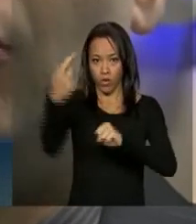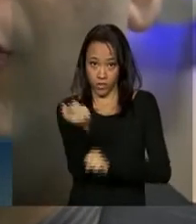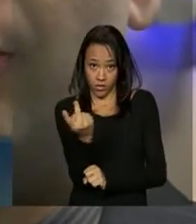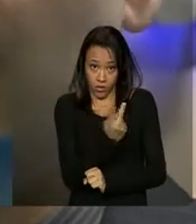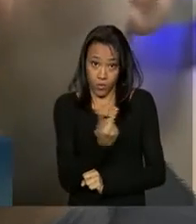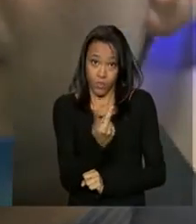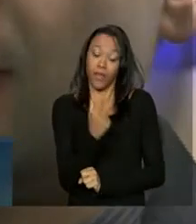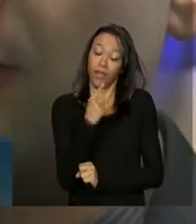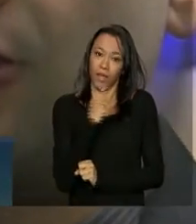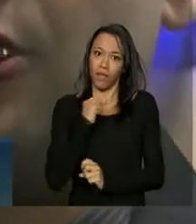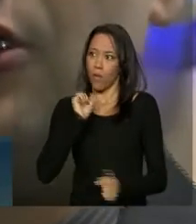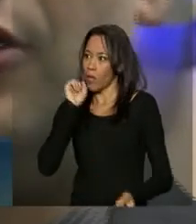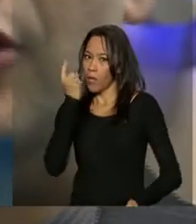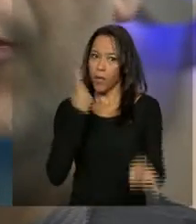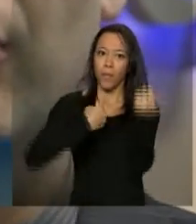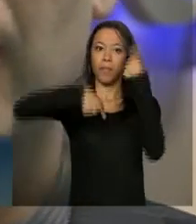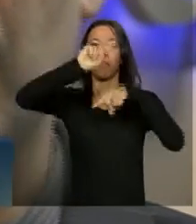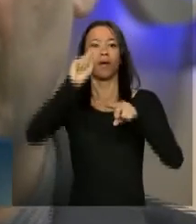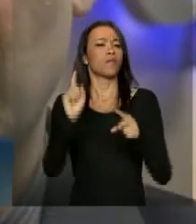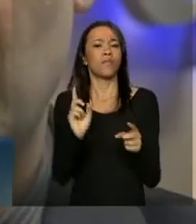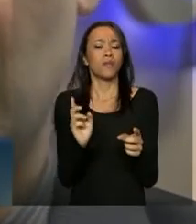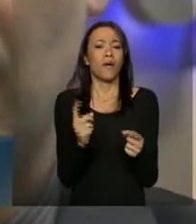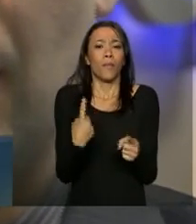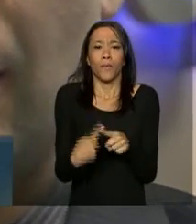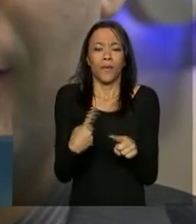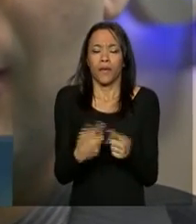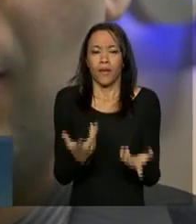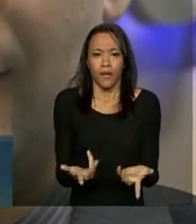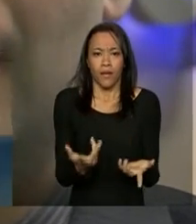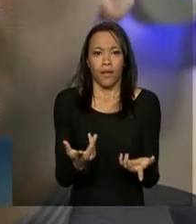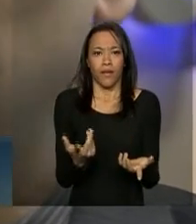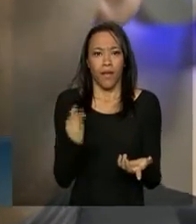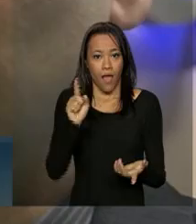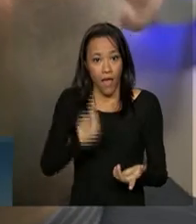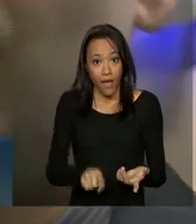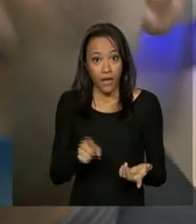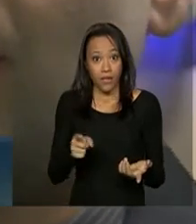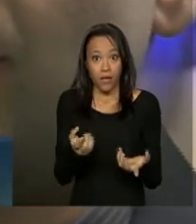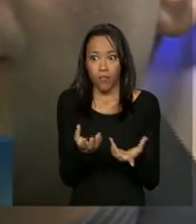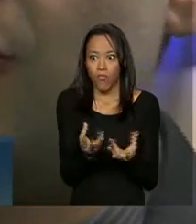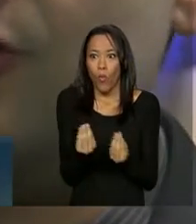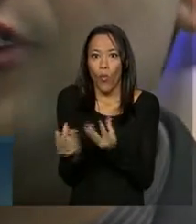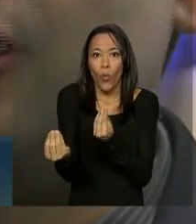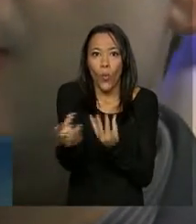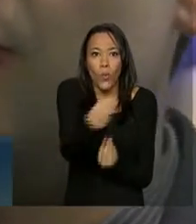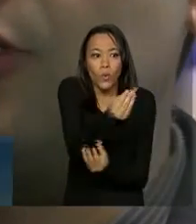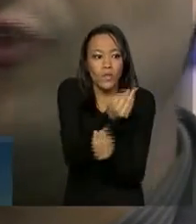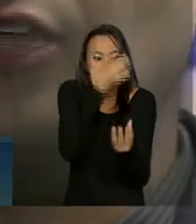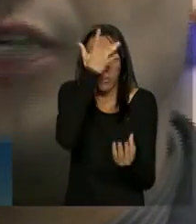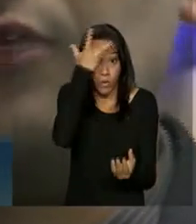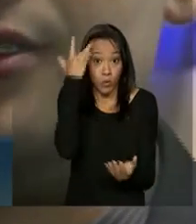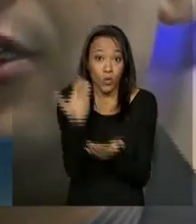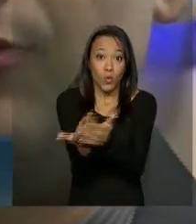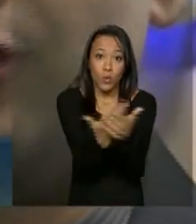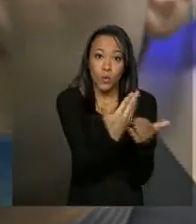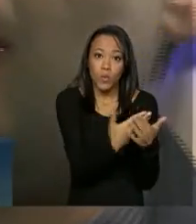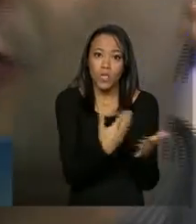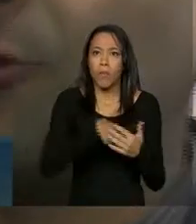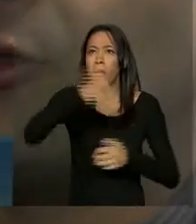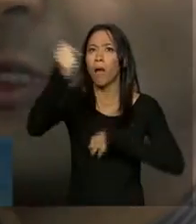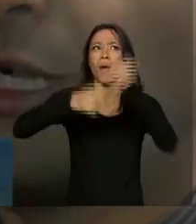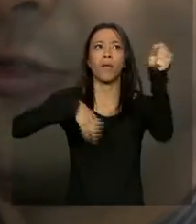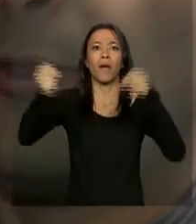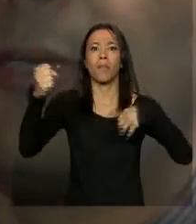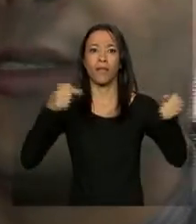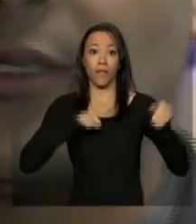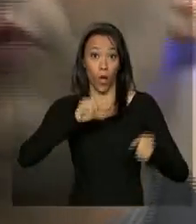houve uma revolução. Não só porque esse grande quantitativo de estudantes no nível de graduação puderam ter